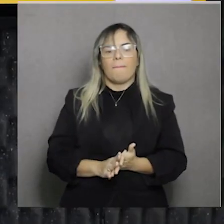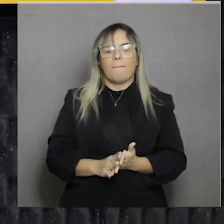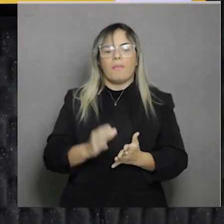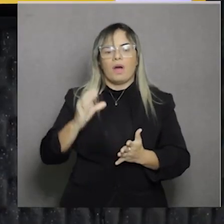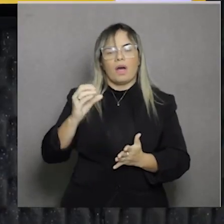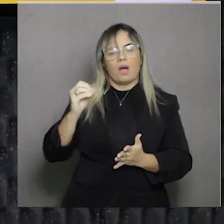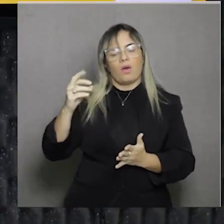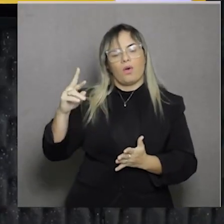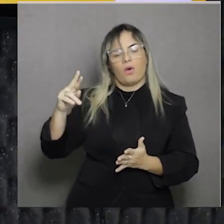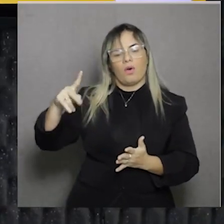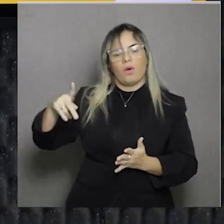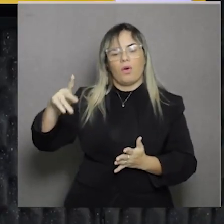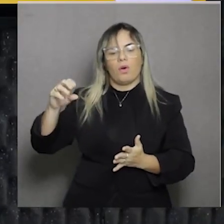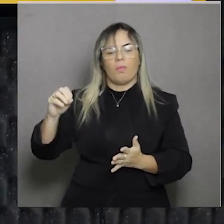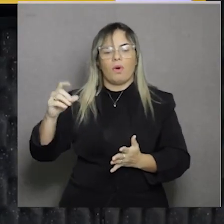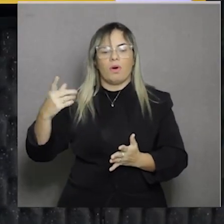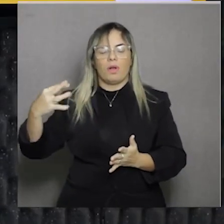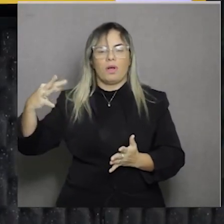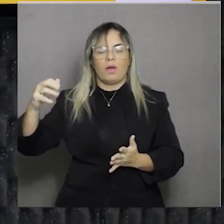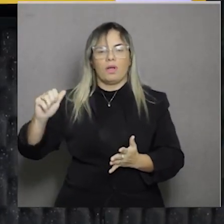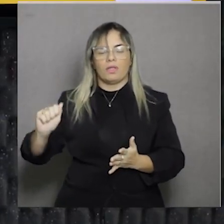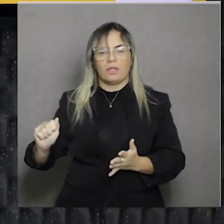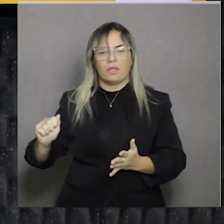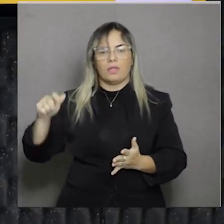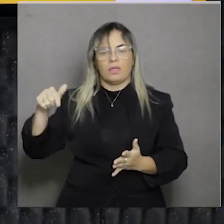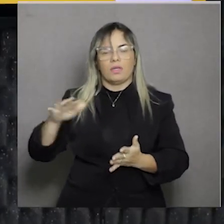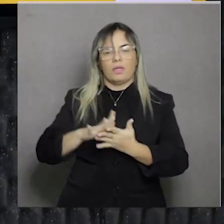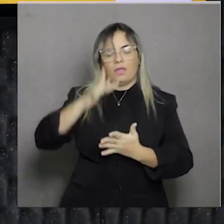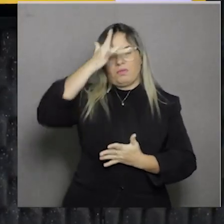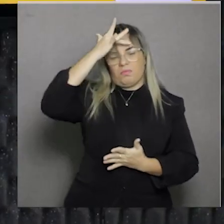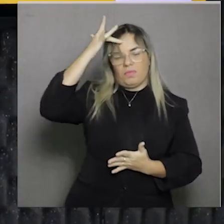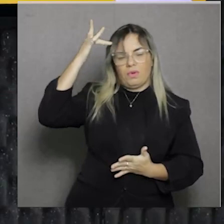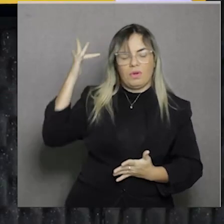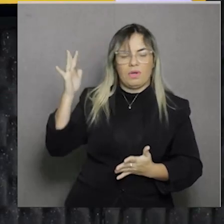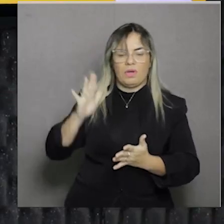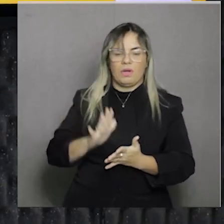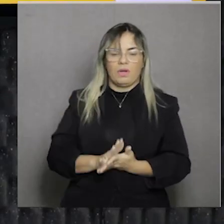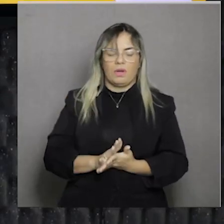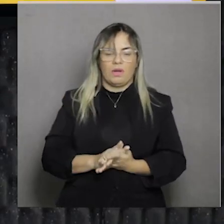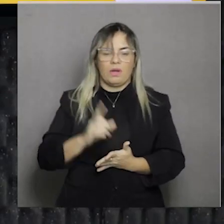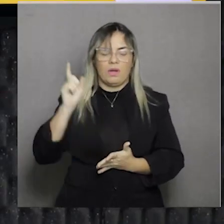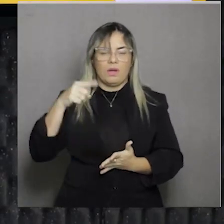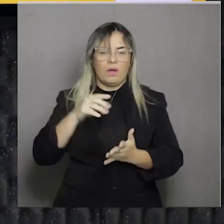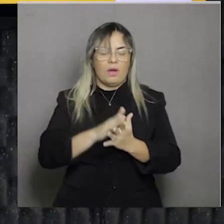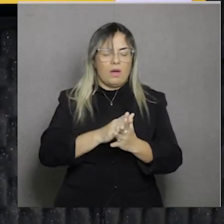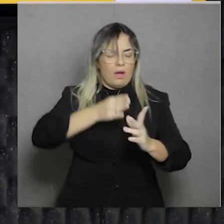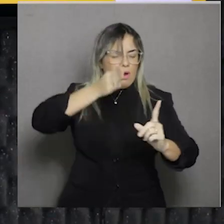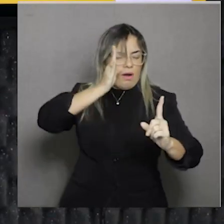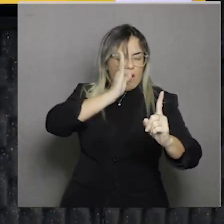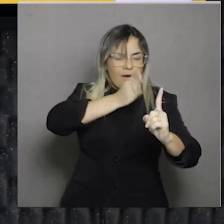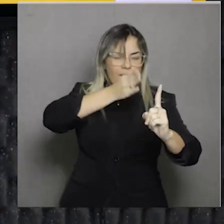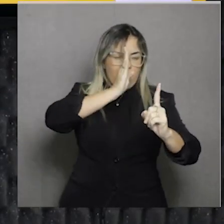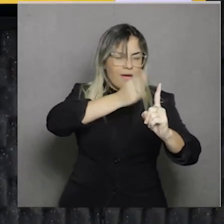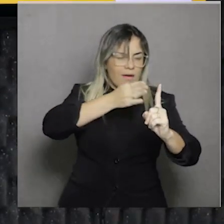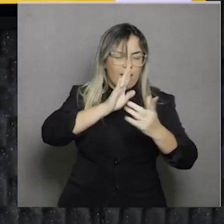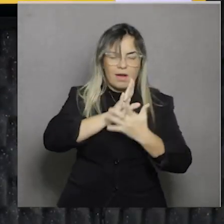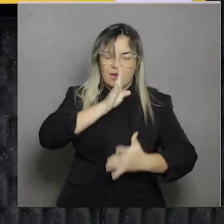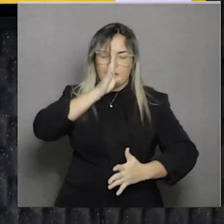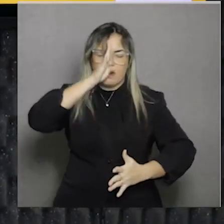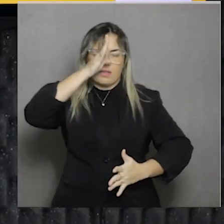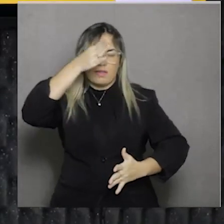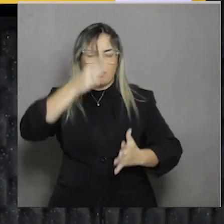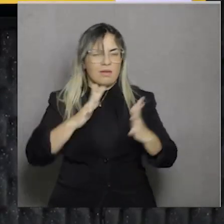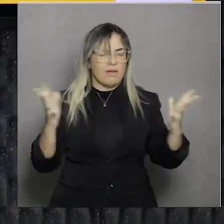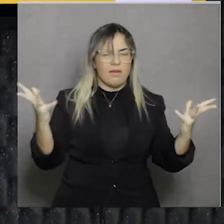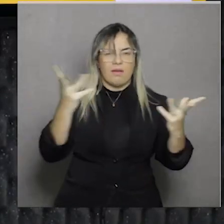o texto fala, são aqueles indivíduos que idolatram aquele embelezamento excessivo, que